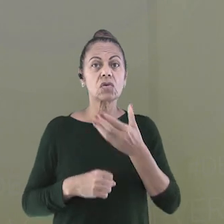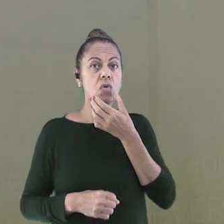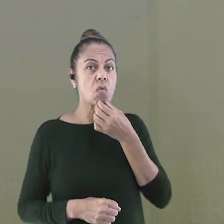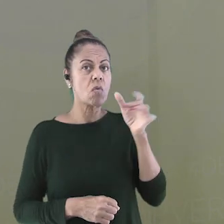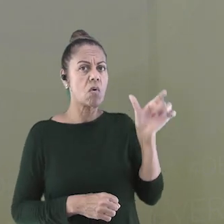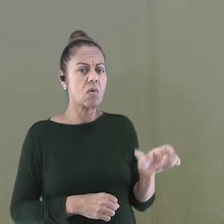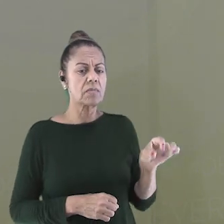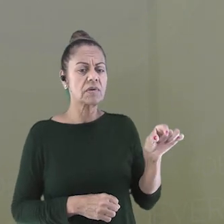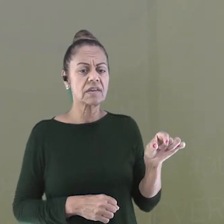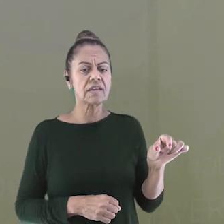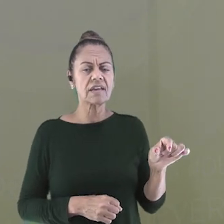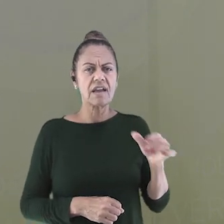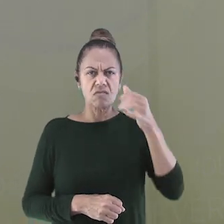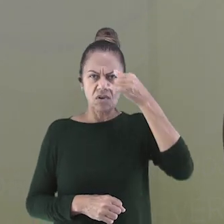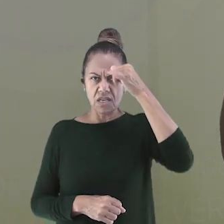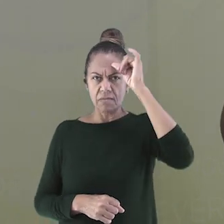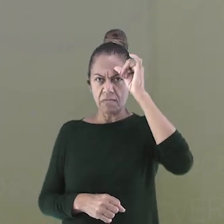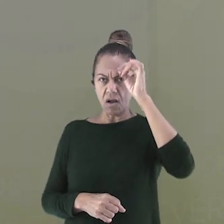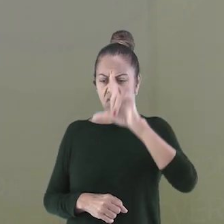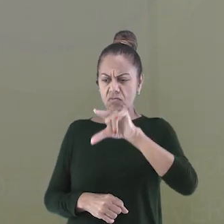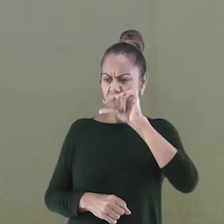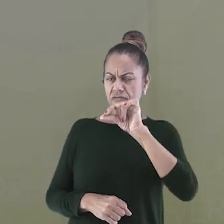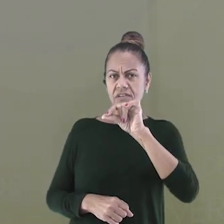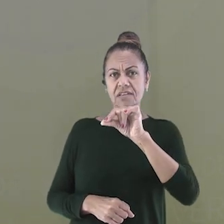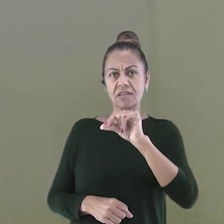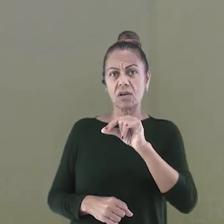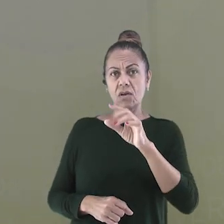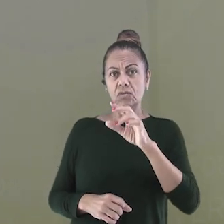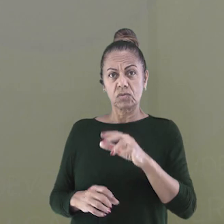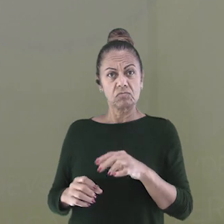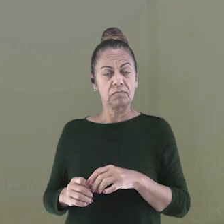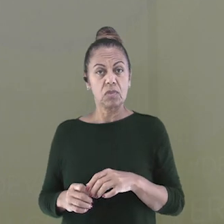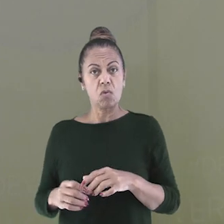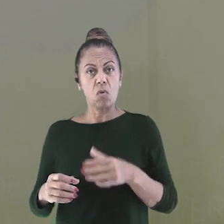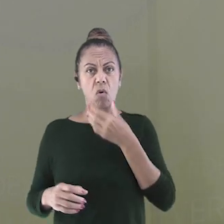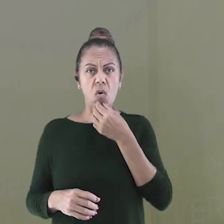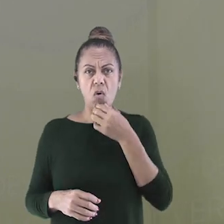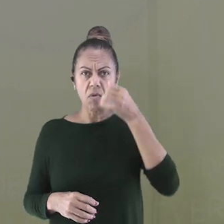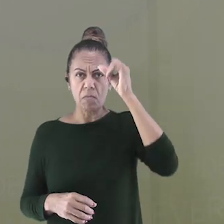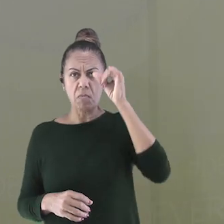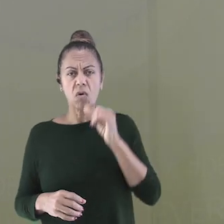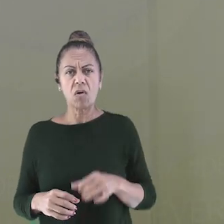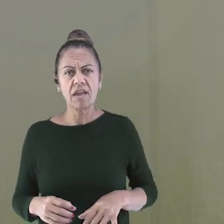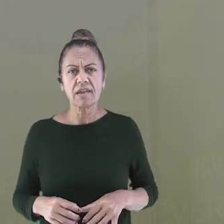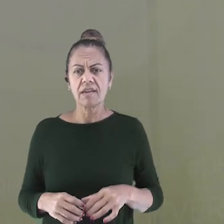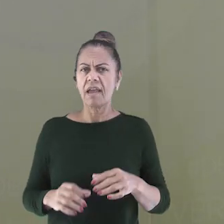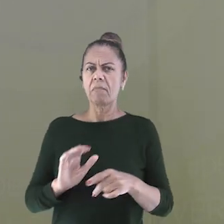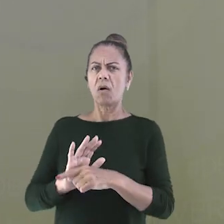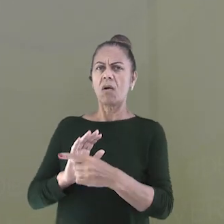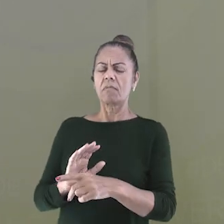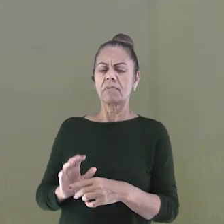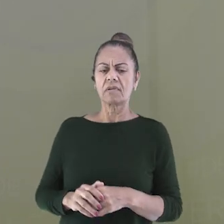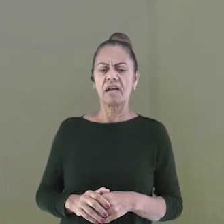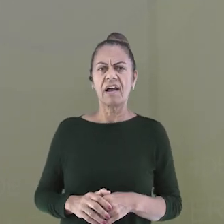homem teria matado um boi, o animal preferido do dono. O dono do boi desesperado pede a ajuda